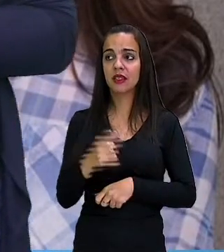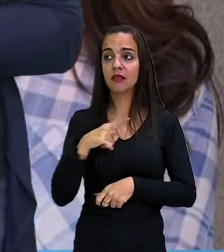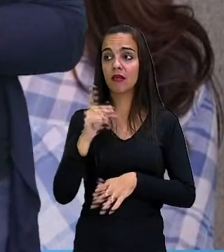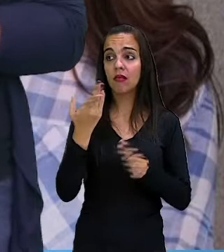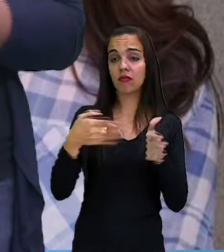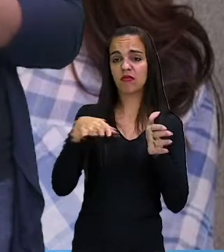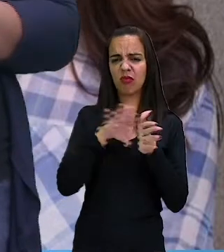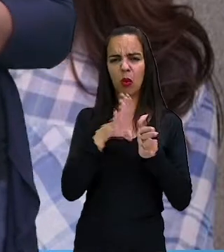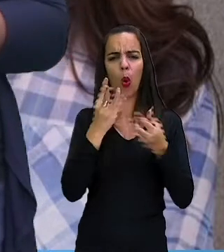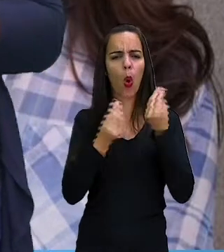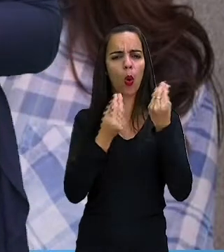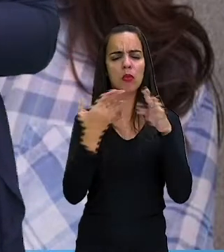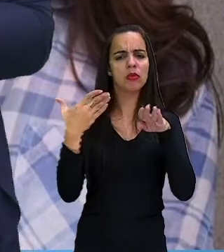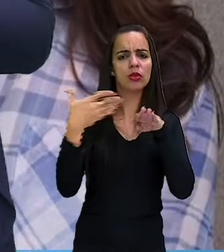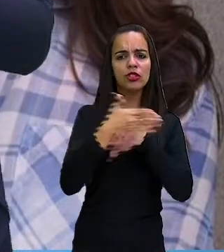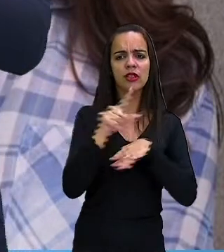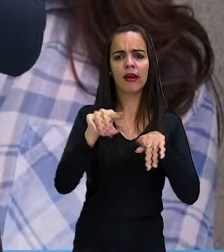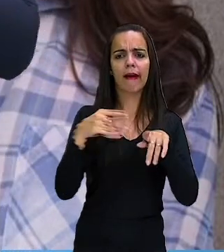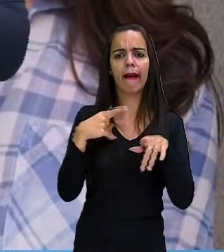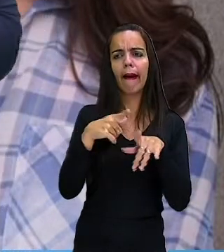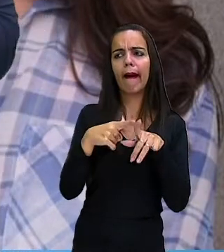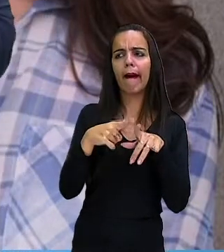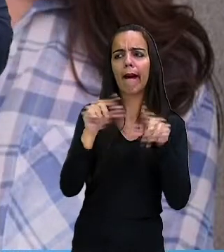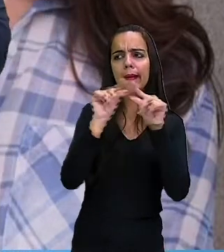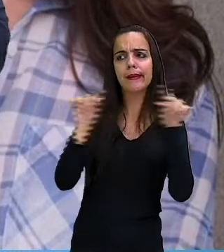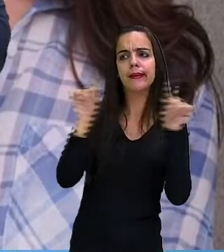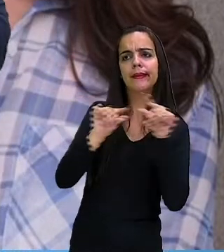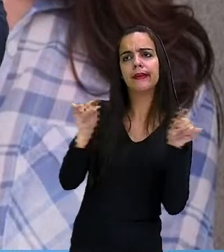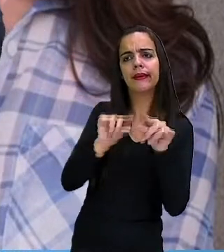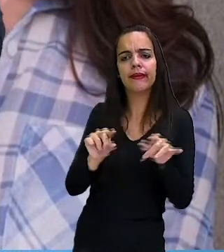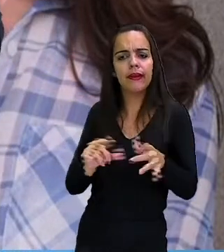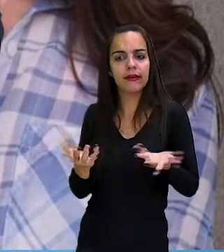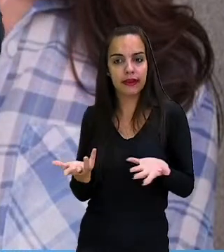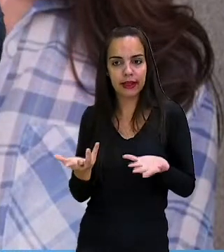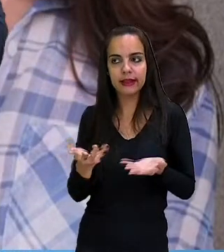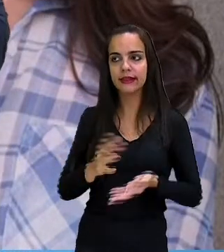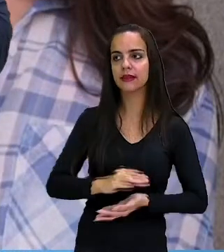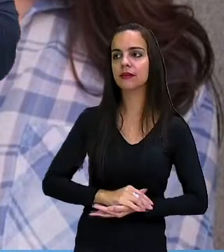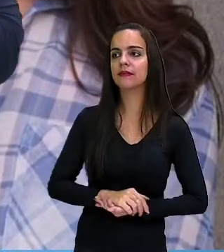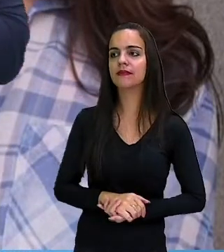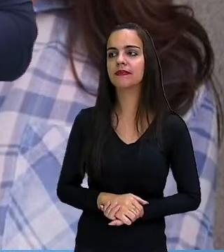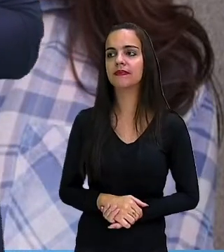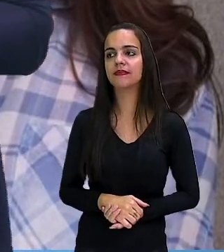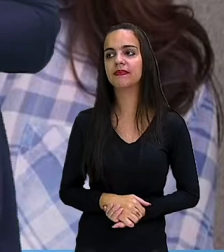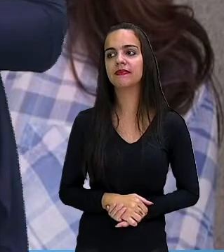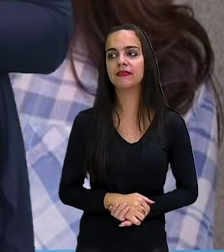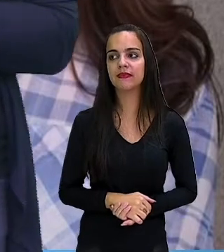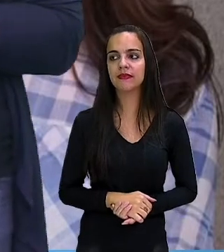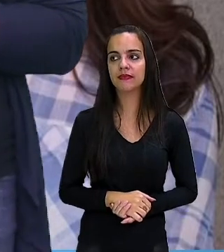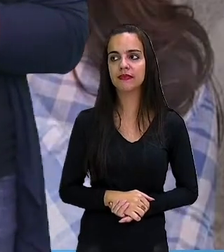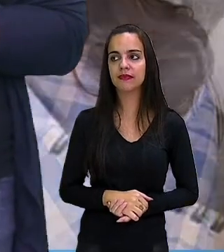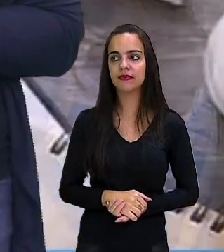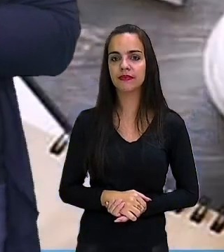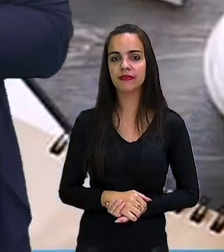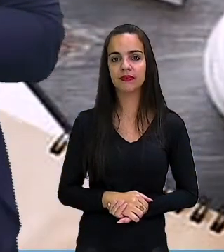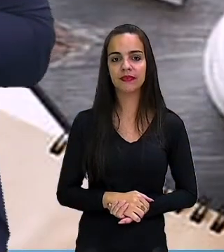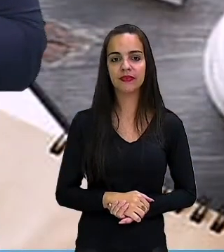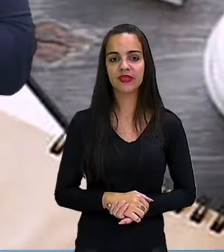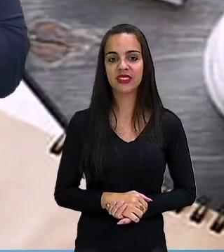should chega aí nessa frase para você entender. Você deveria. É um aconselhamento, ok? Vamos à